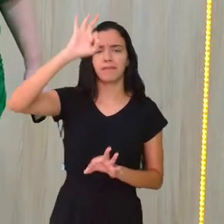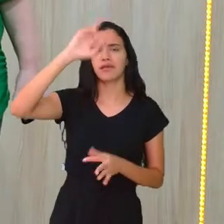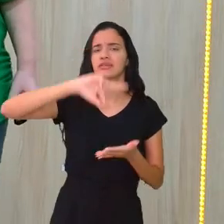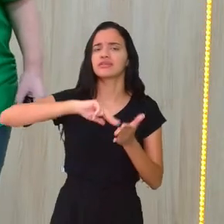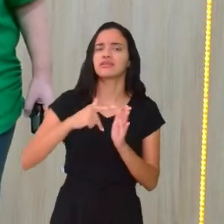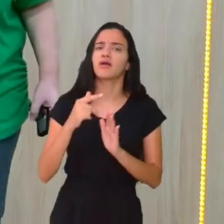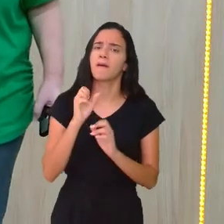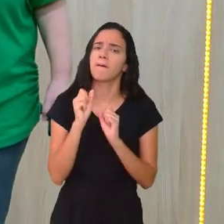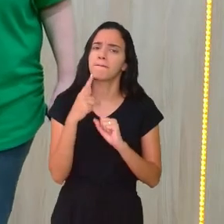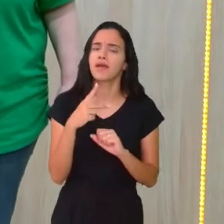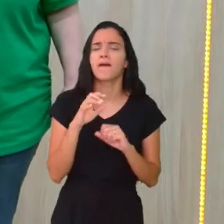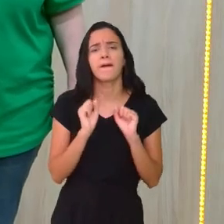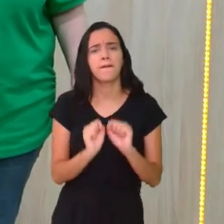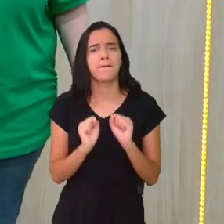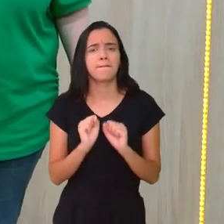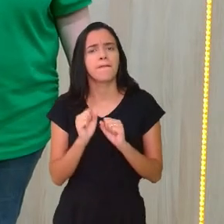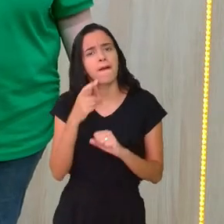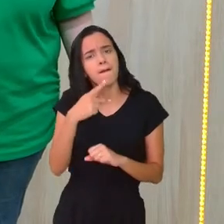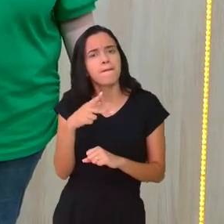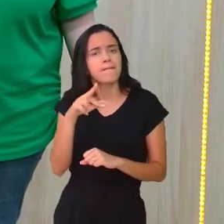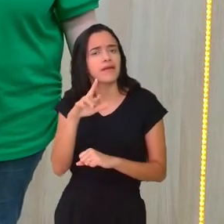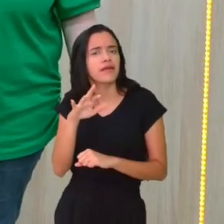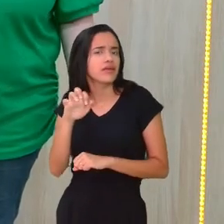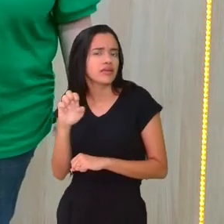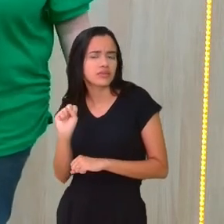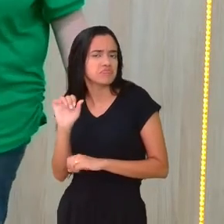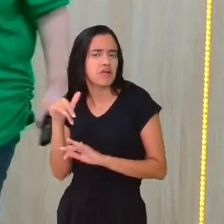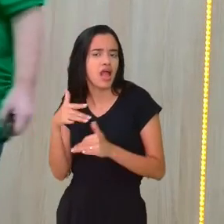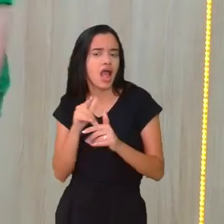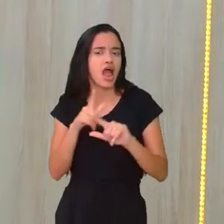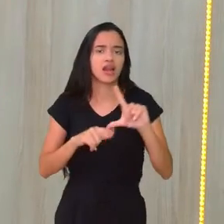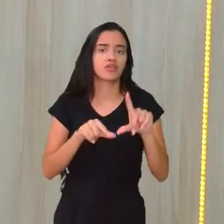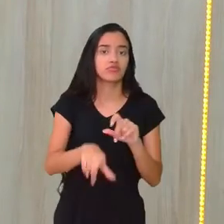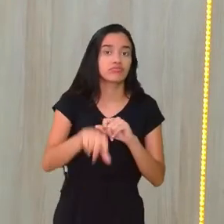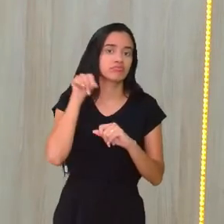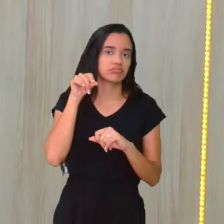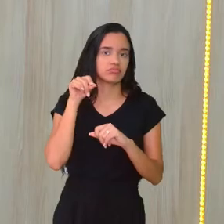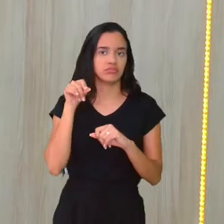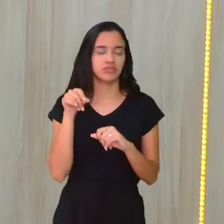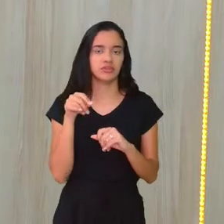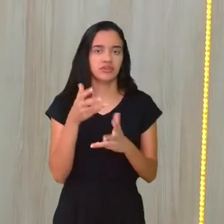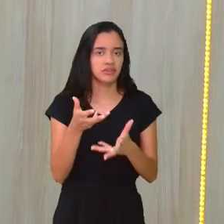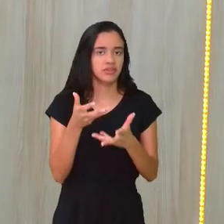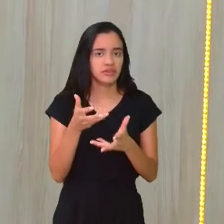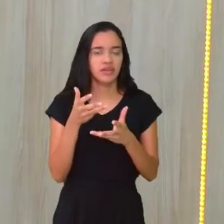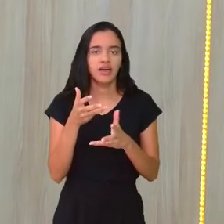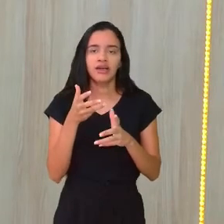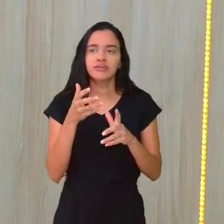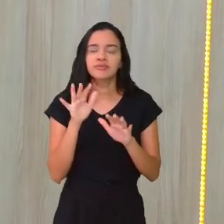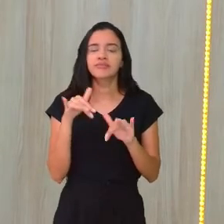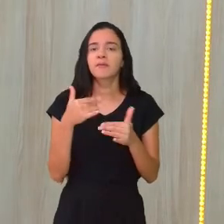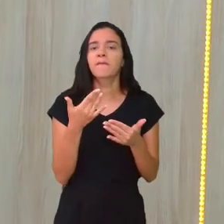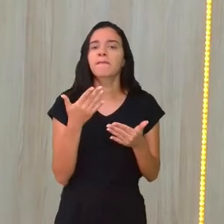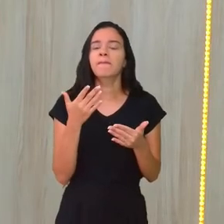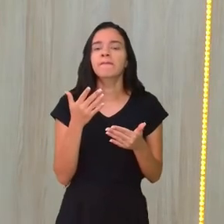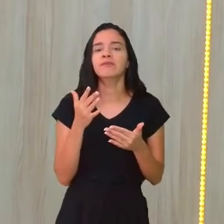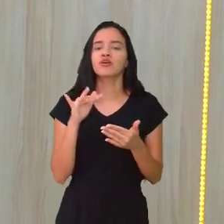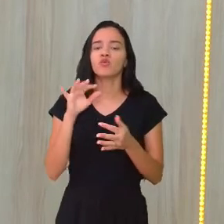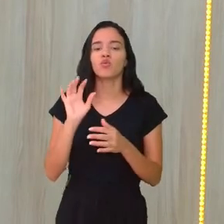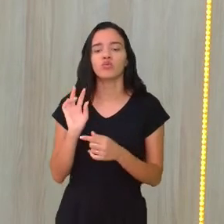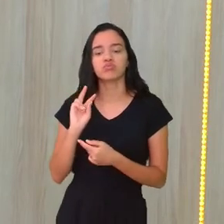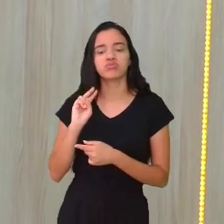eu posso, professora? Pode. P, R, S, a letra que você quiser. Letra minúscula, tá, gente? Quando a gente